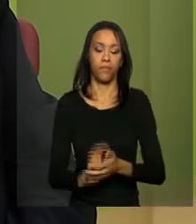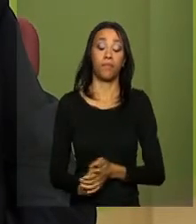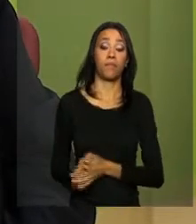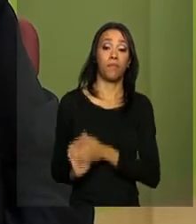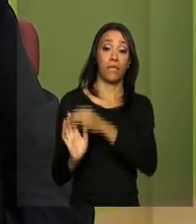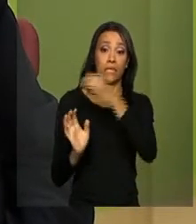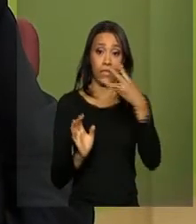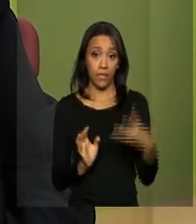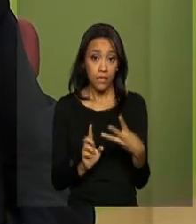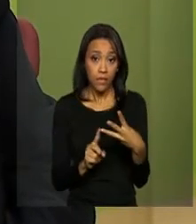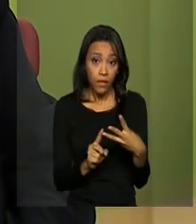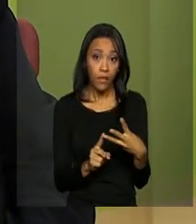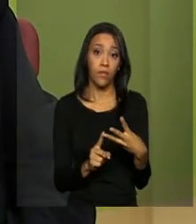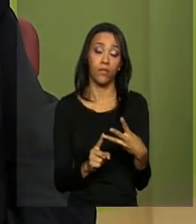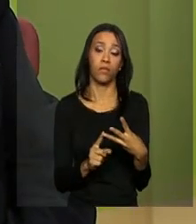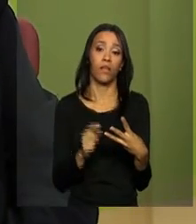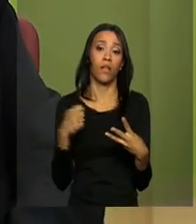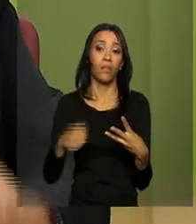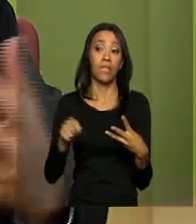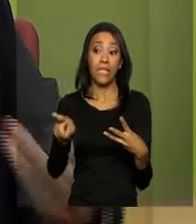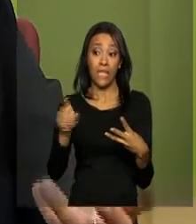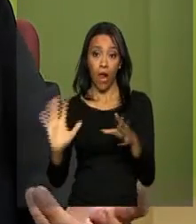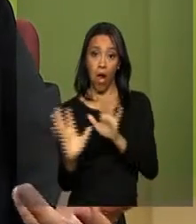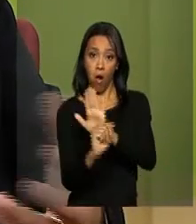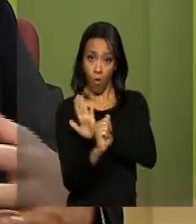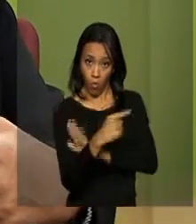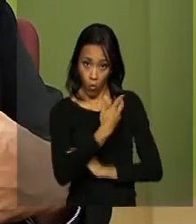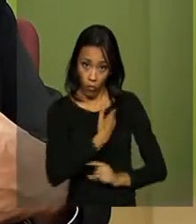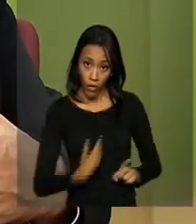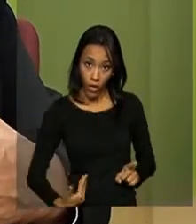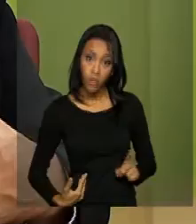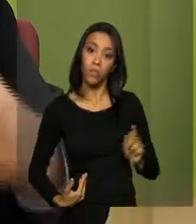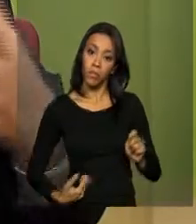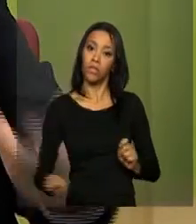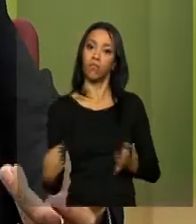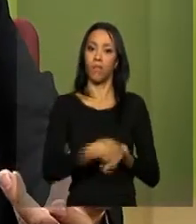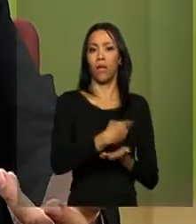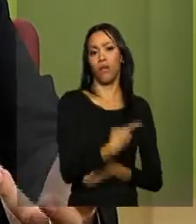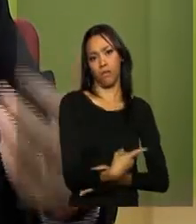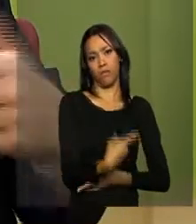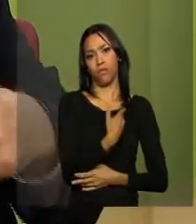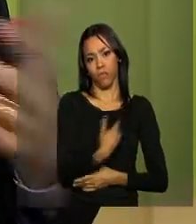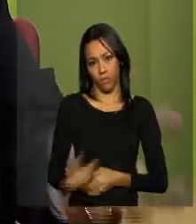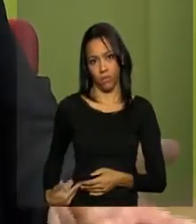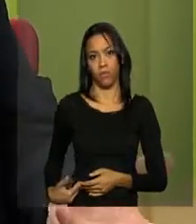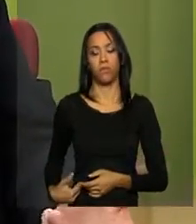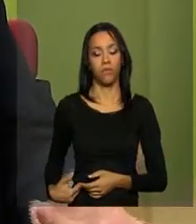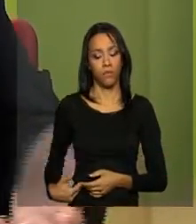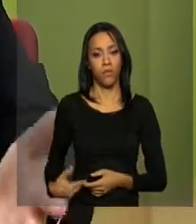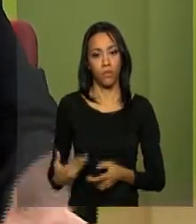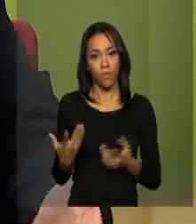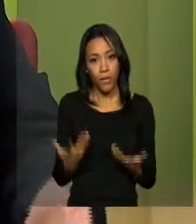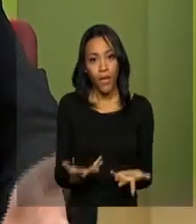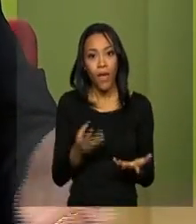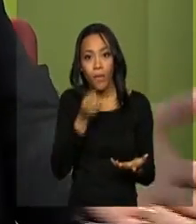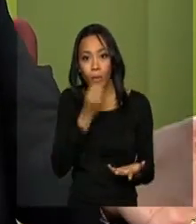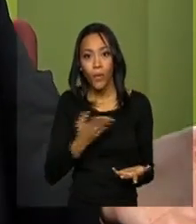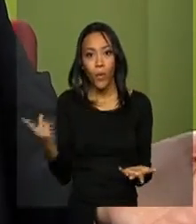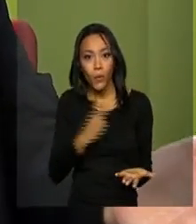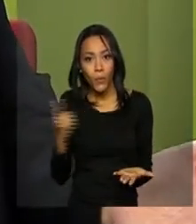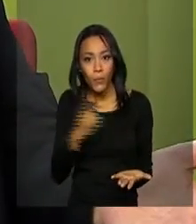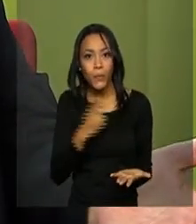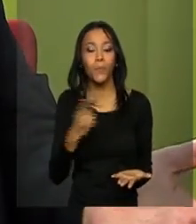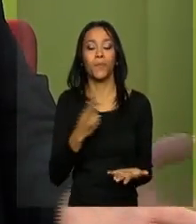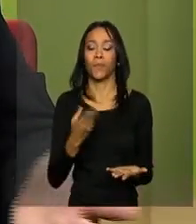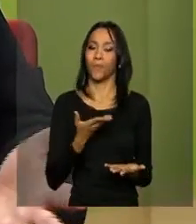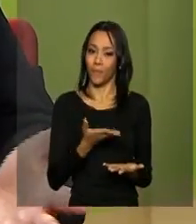terceiro, ela tem que ressarcir o horário. Então, como instrumento, ele é um instrumento que dá agilidade ao resultado final da ação que a última